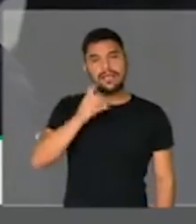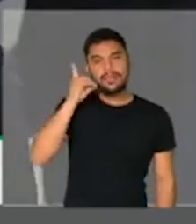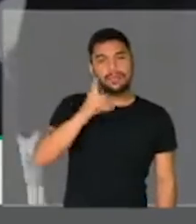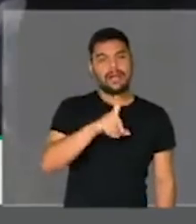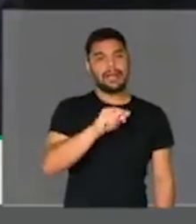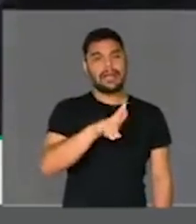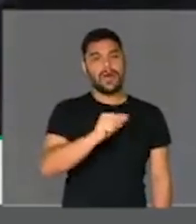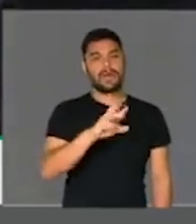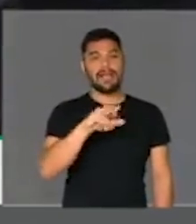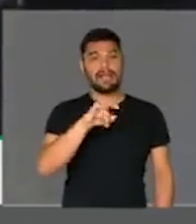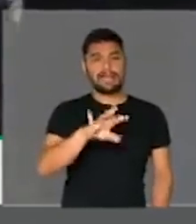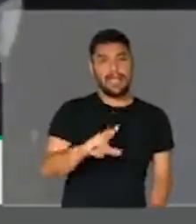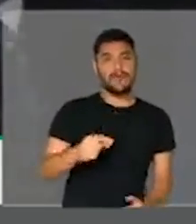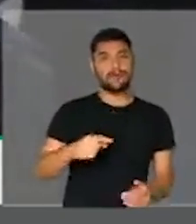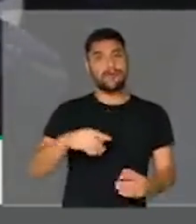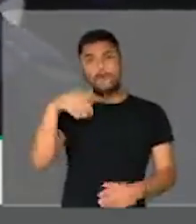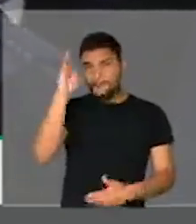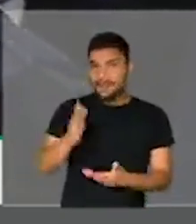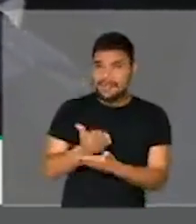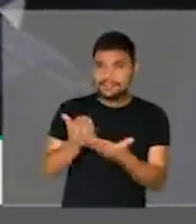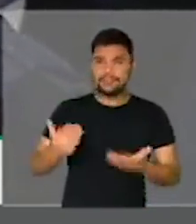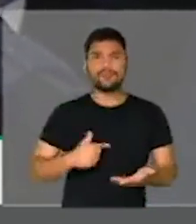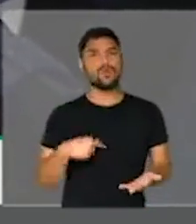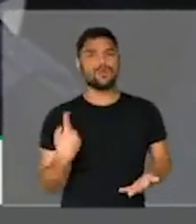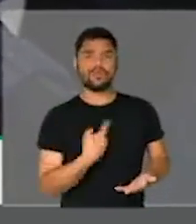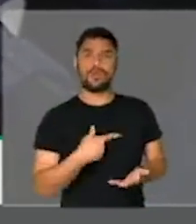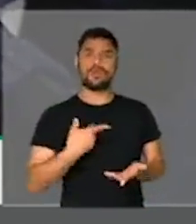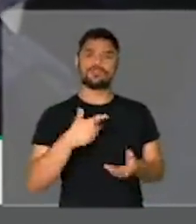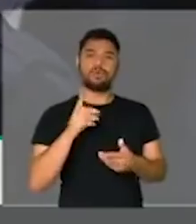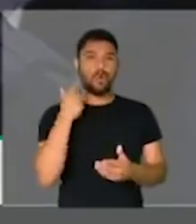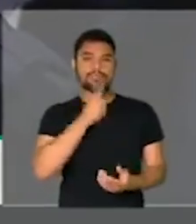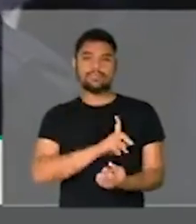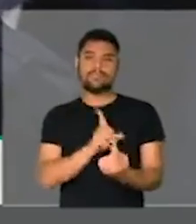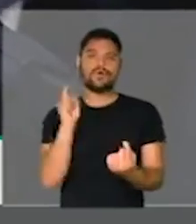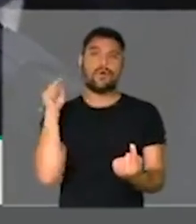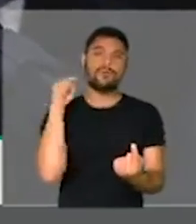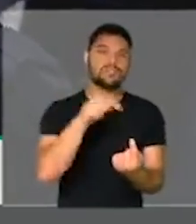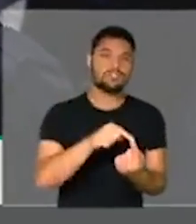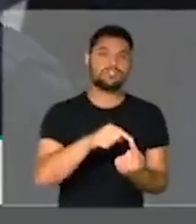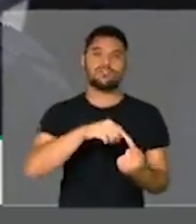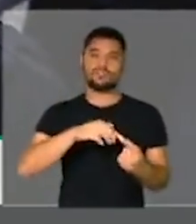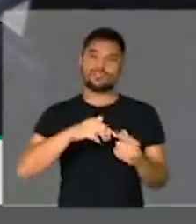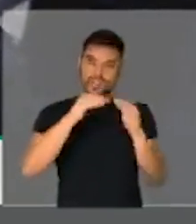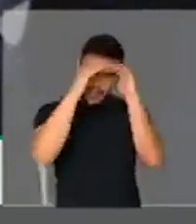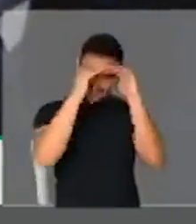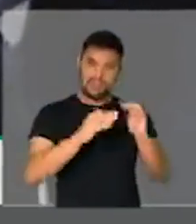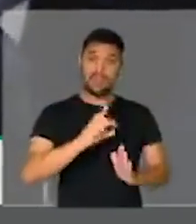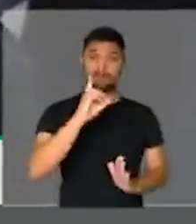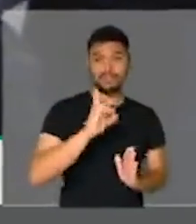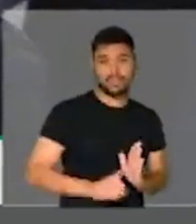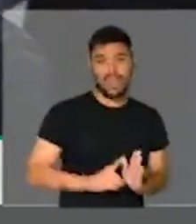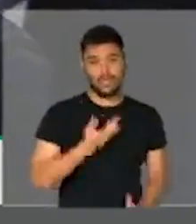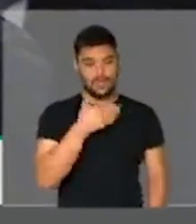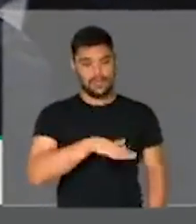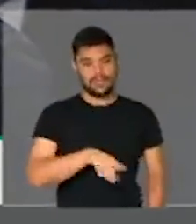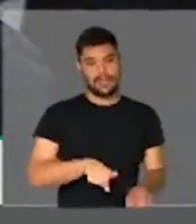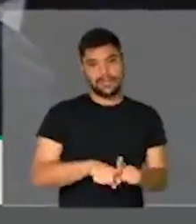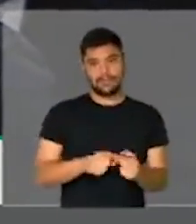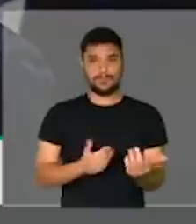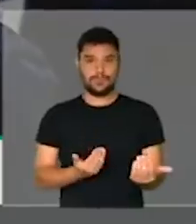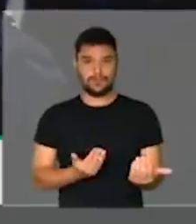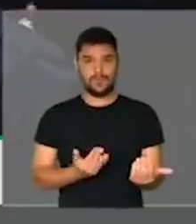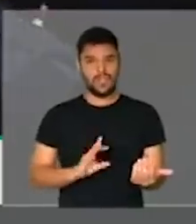Carneiro, meus cumprimentos ao Brasil por cumprirmos mais essa meta dos direitos das crianças e adolescentes e não